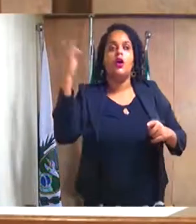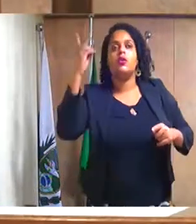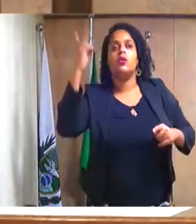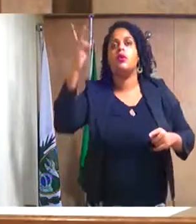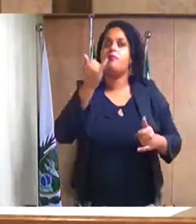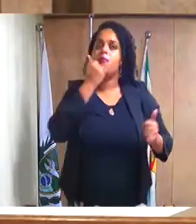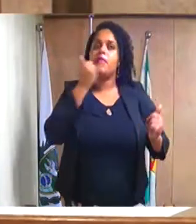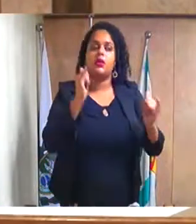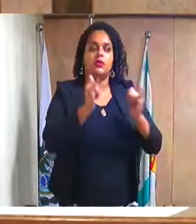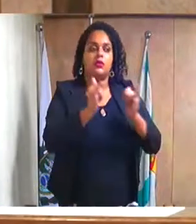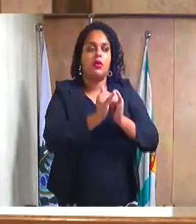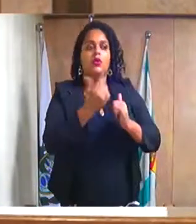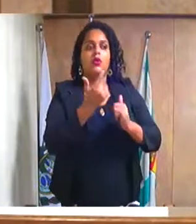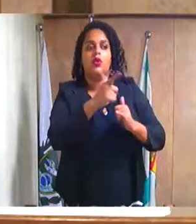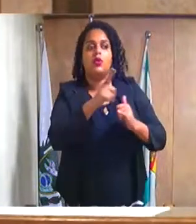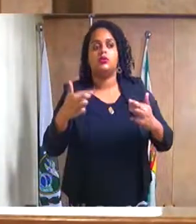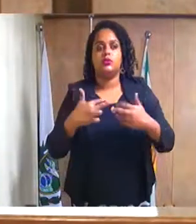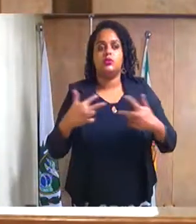resiliência.